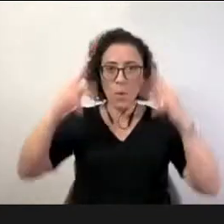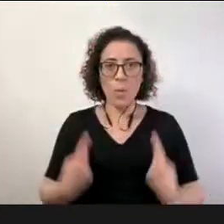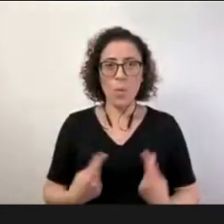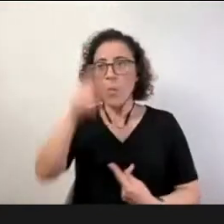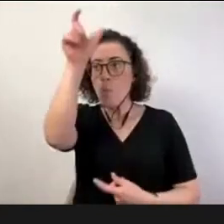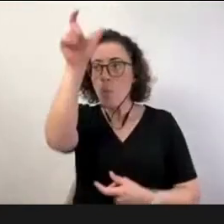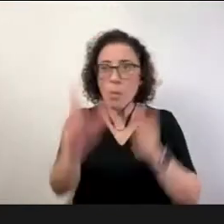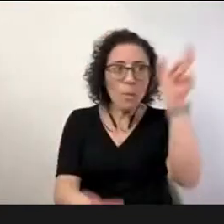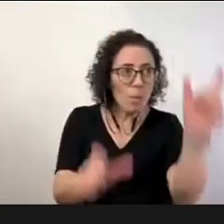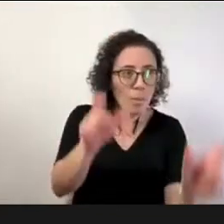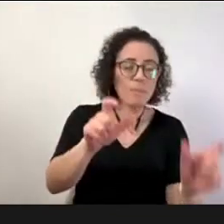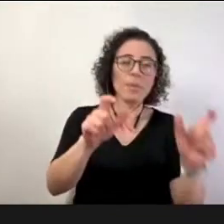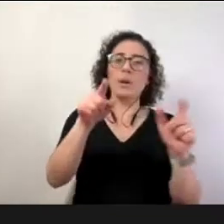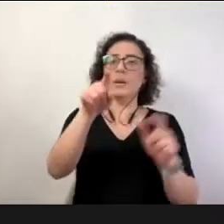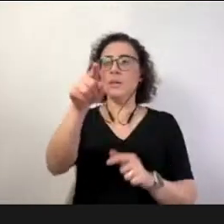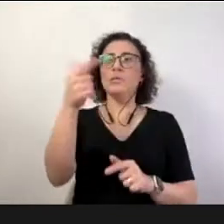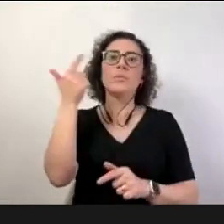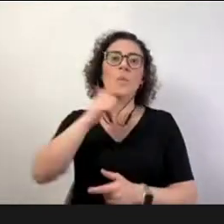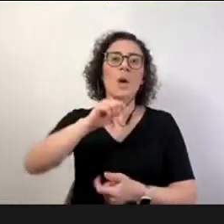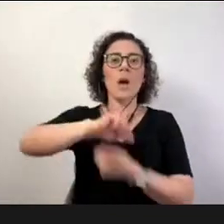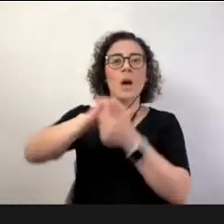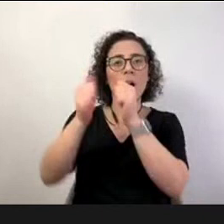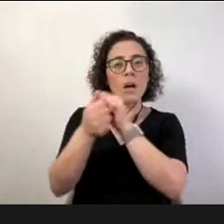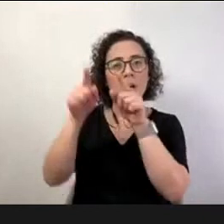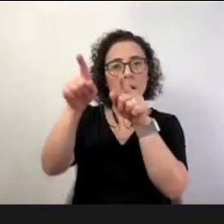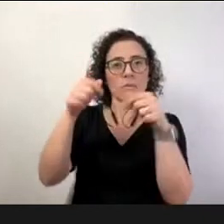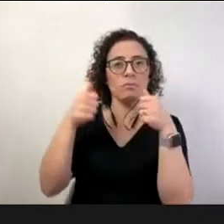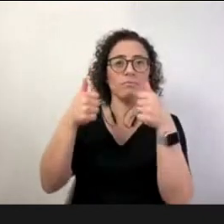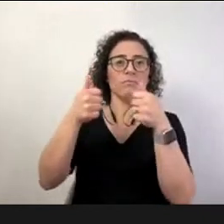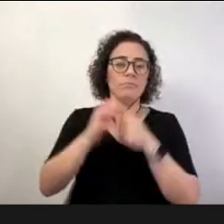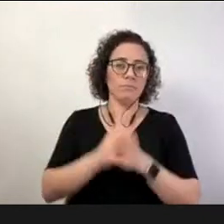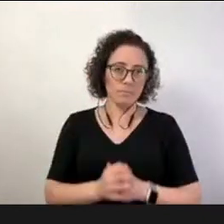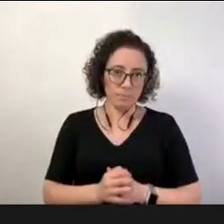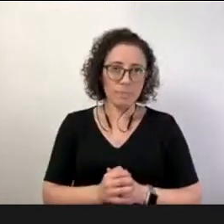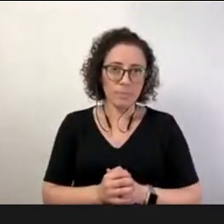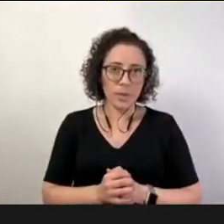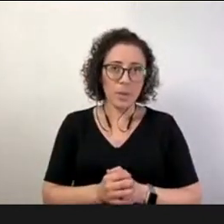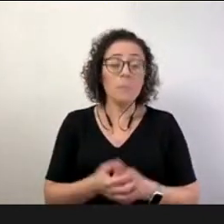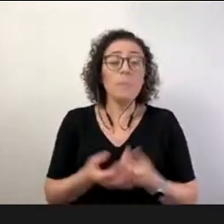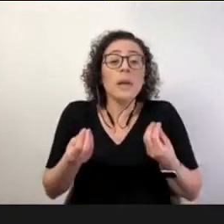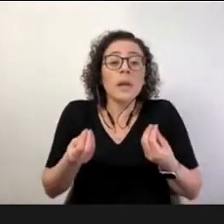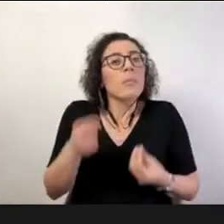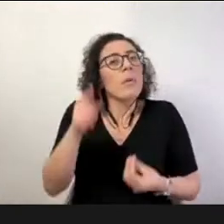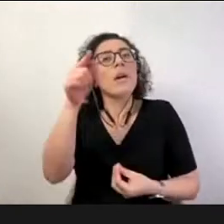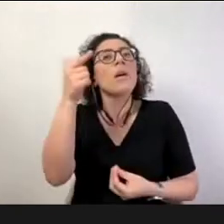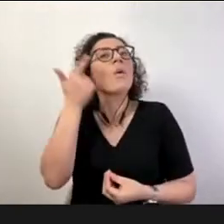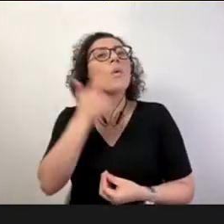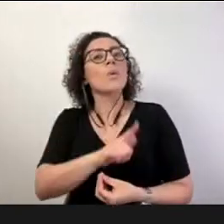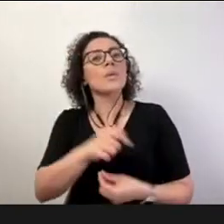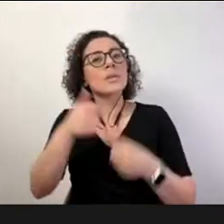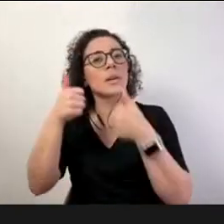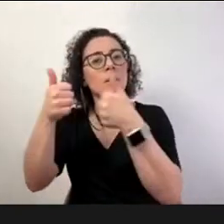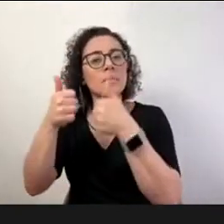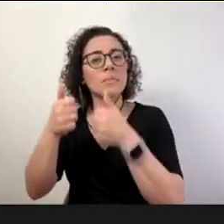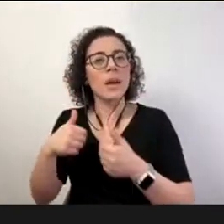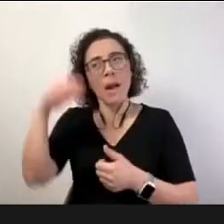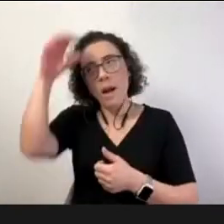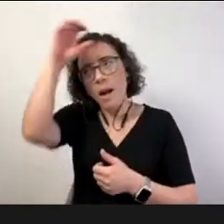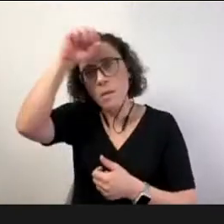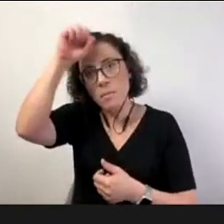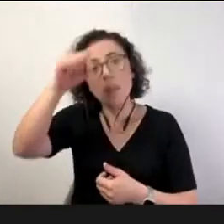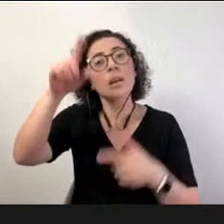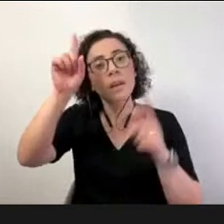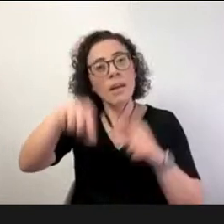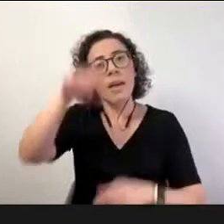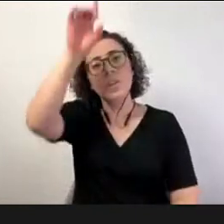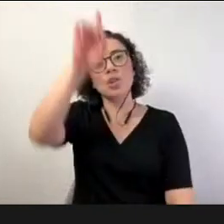que seja realmente assegurado esse exercício de cidadania e esse direito de todos à educação que ela